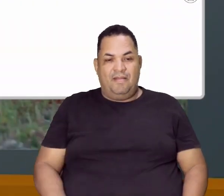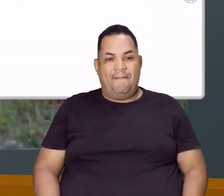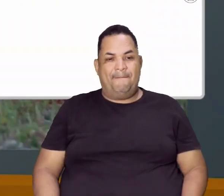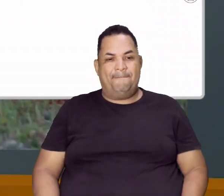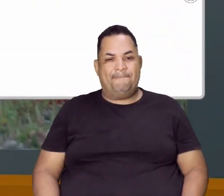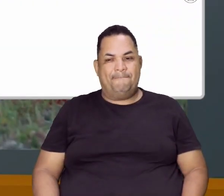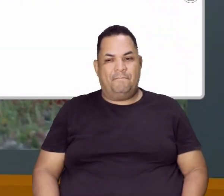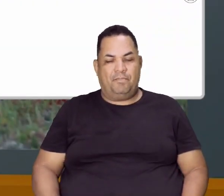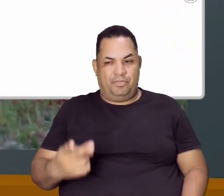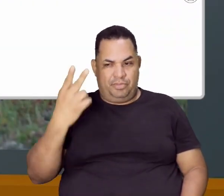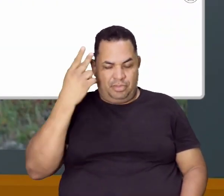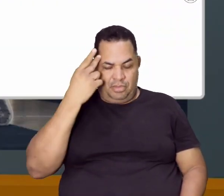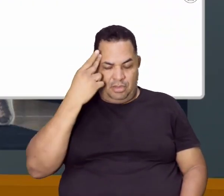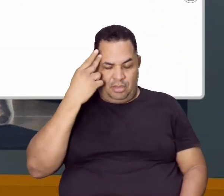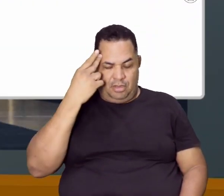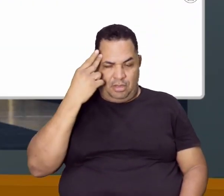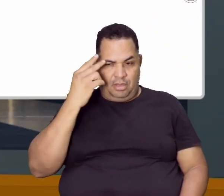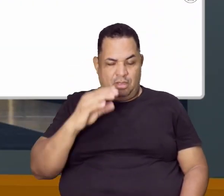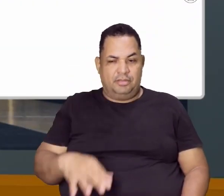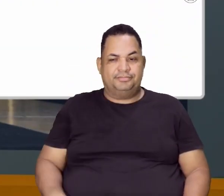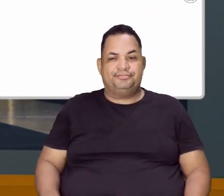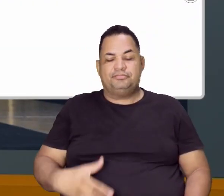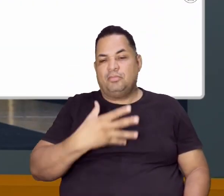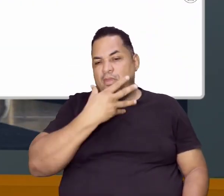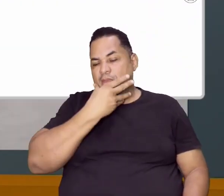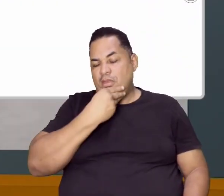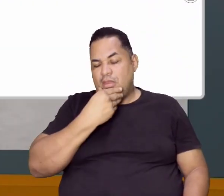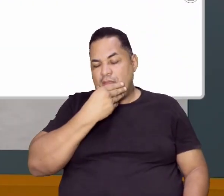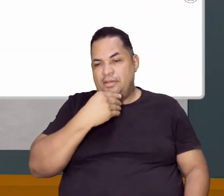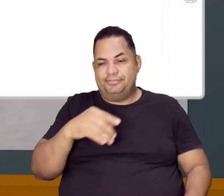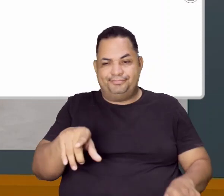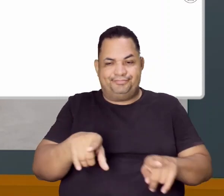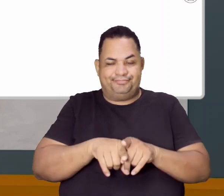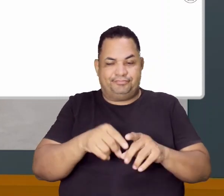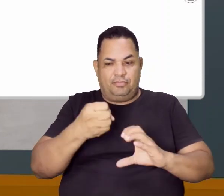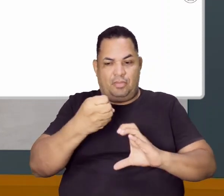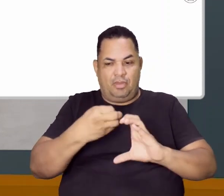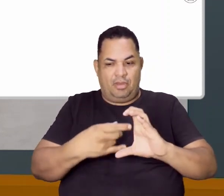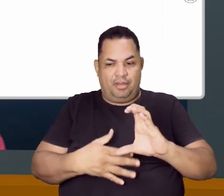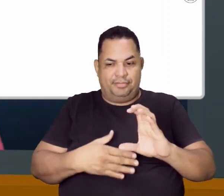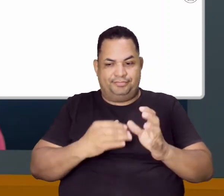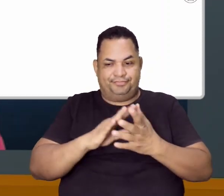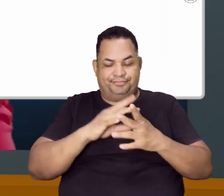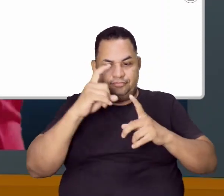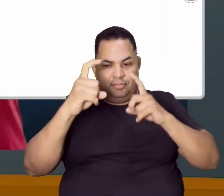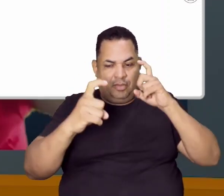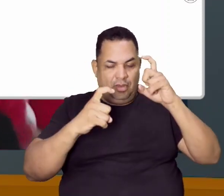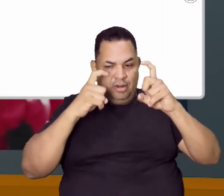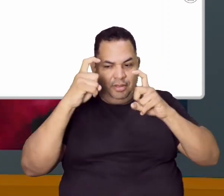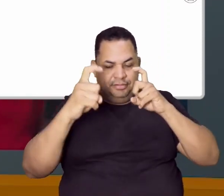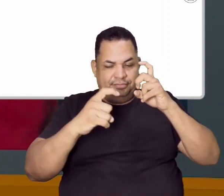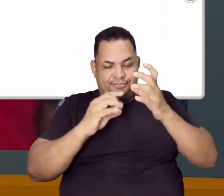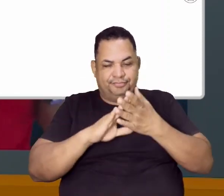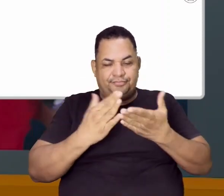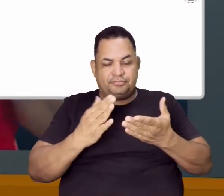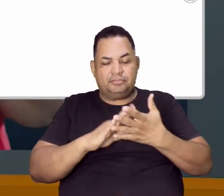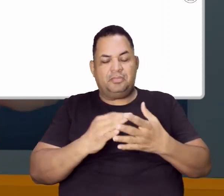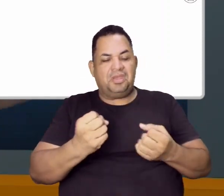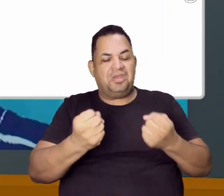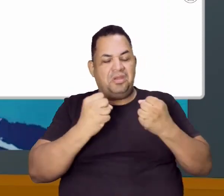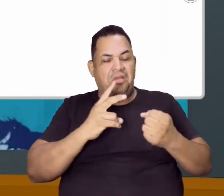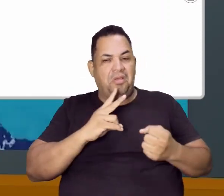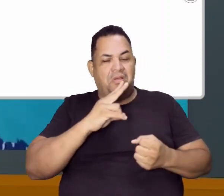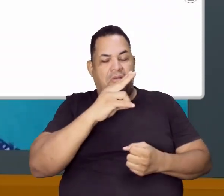é mais comum nos homens, como eu mencionei a vocês, e ela é caracterizada por uma preocupação excessiva de ficar forte